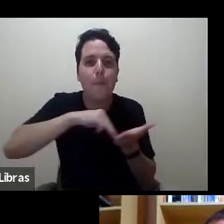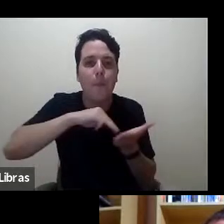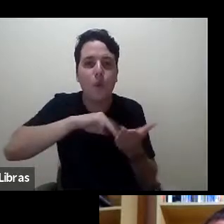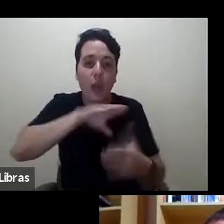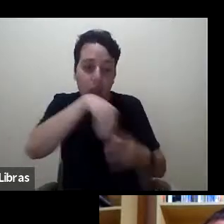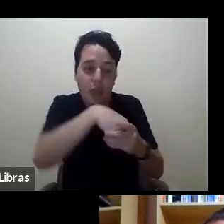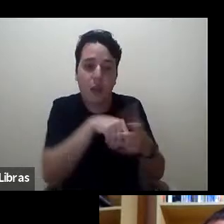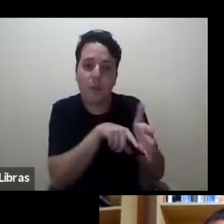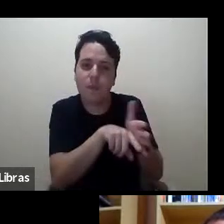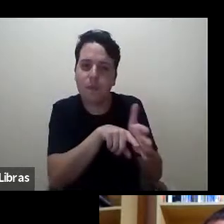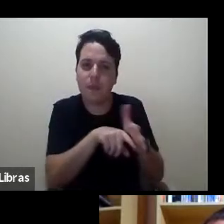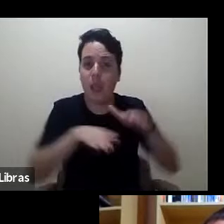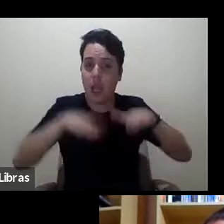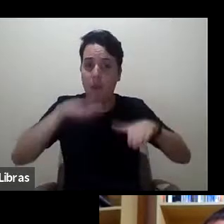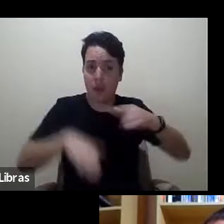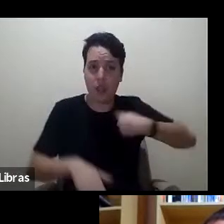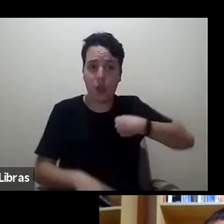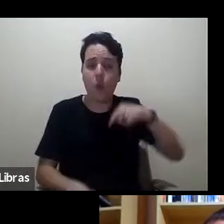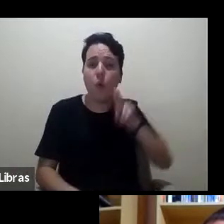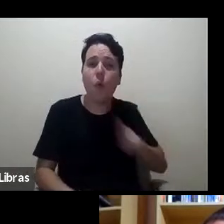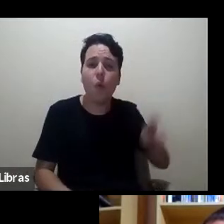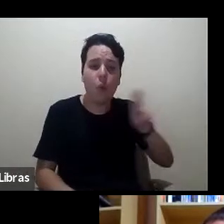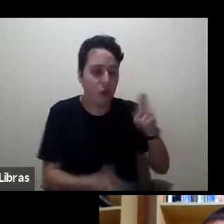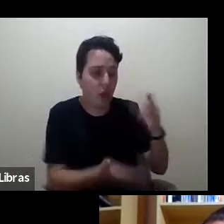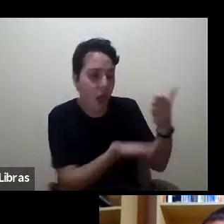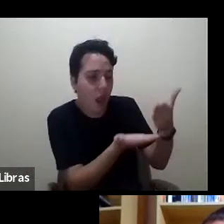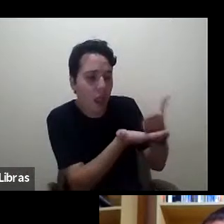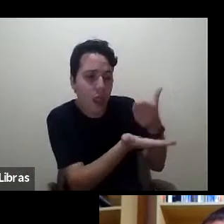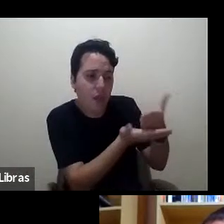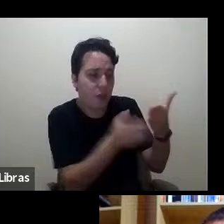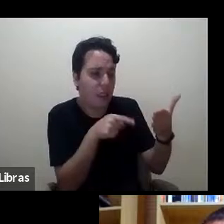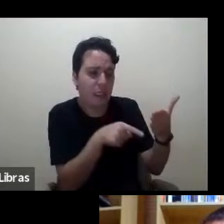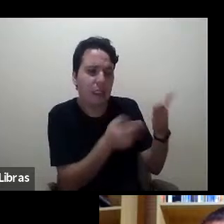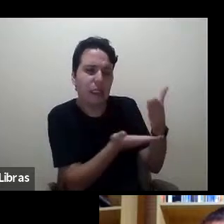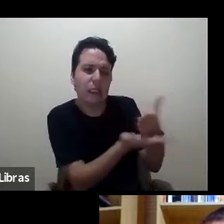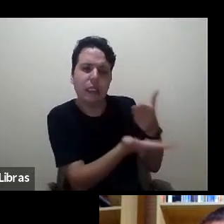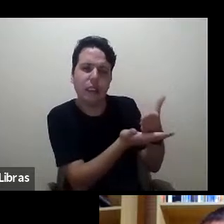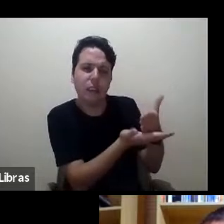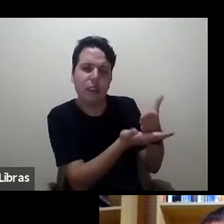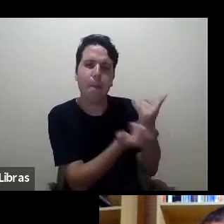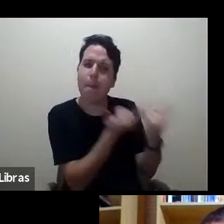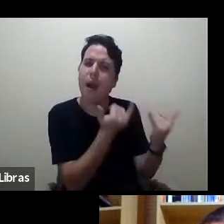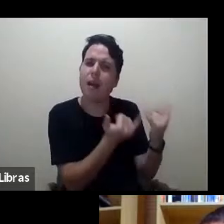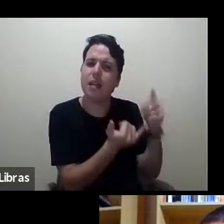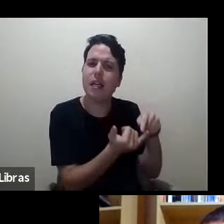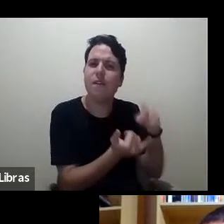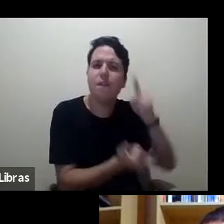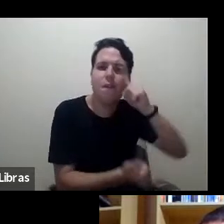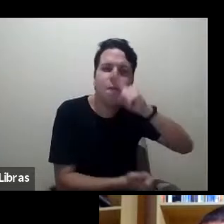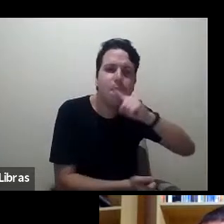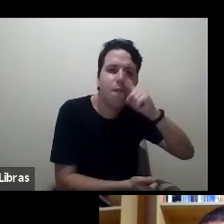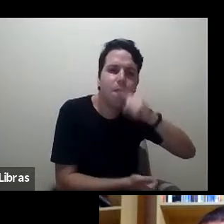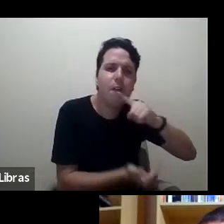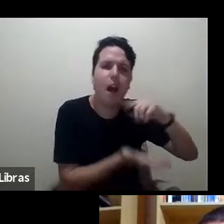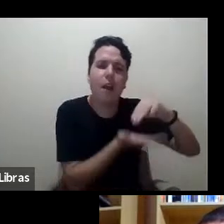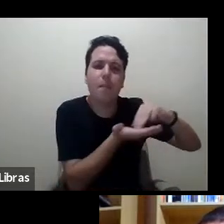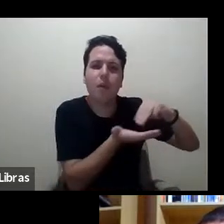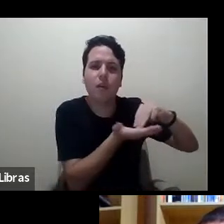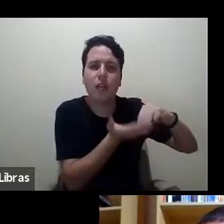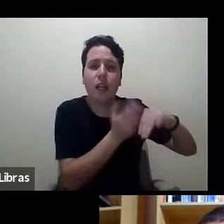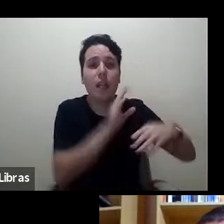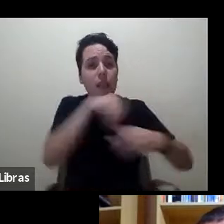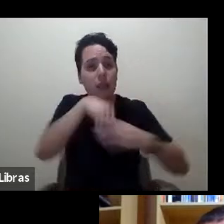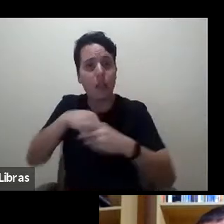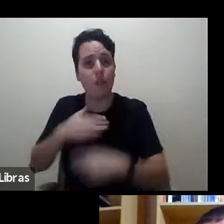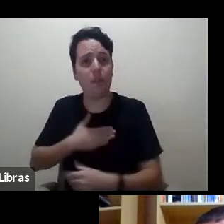às vezes, utilizo livros que eu considero que são equívocos metodológicos nas minhas aulas.